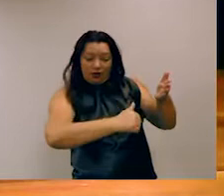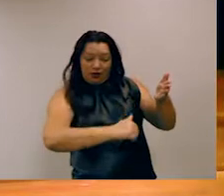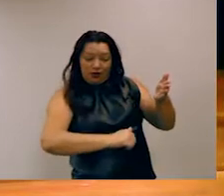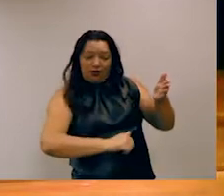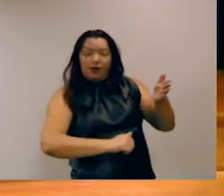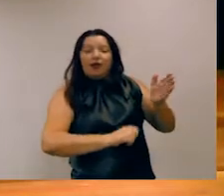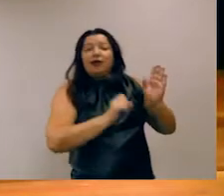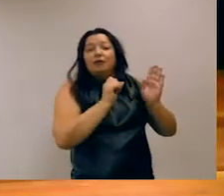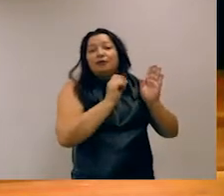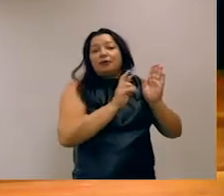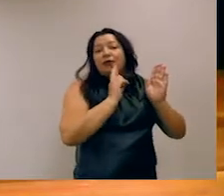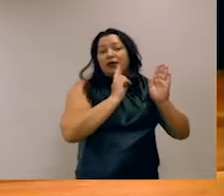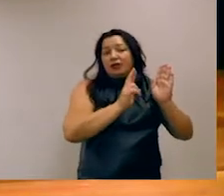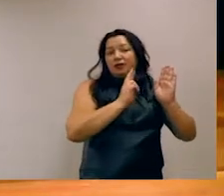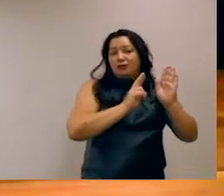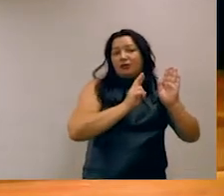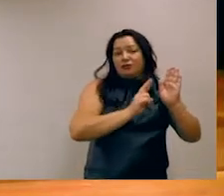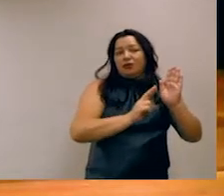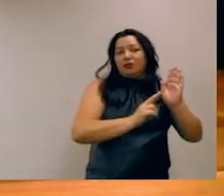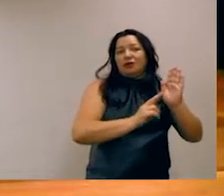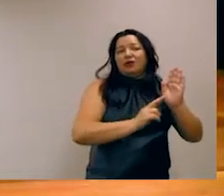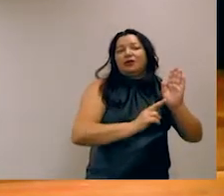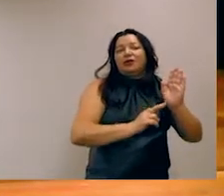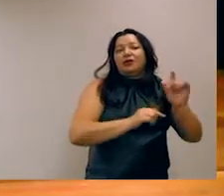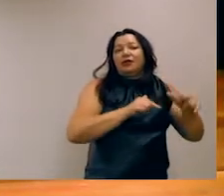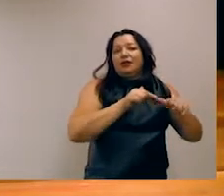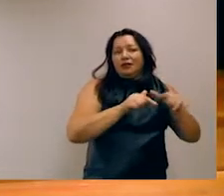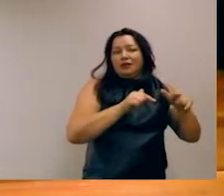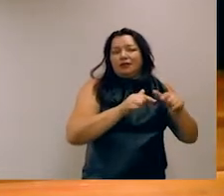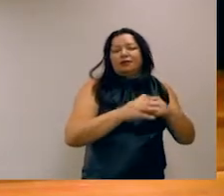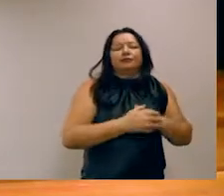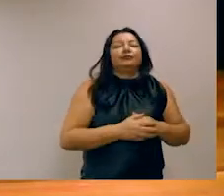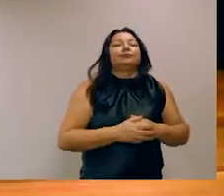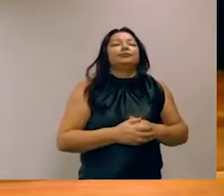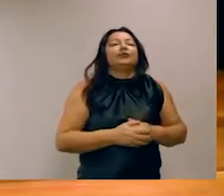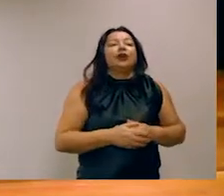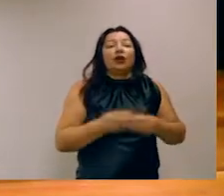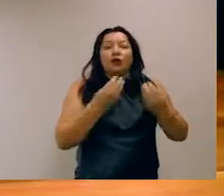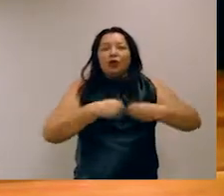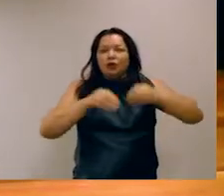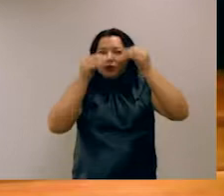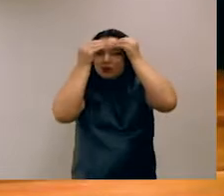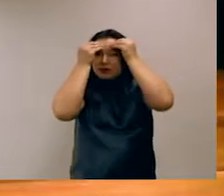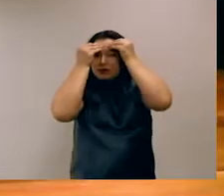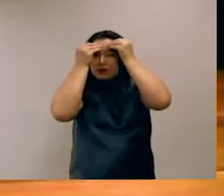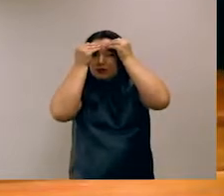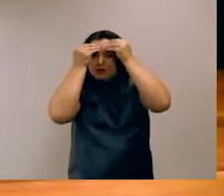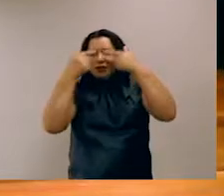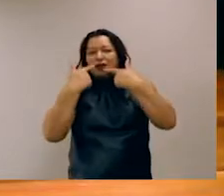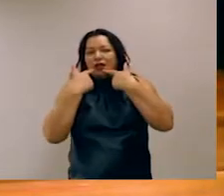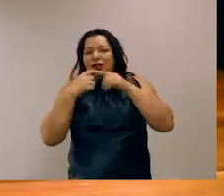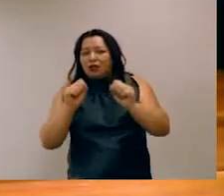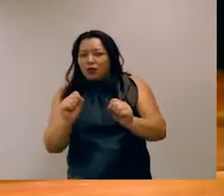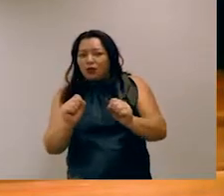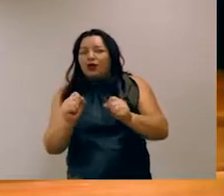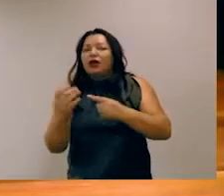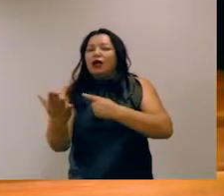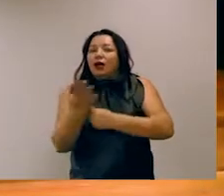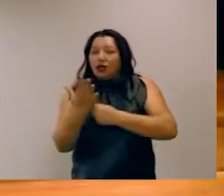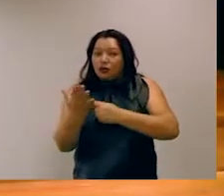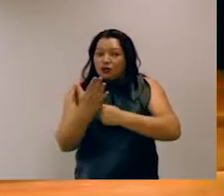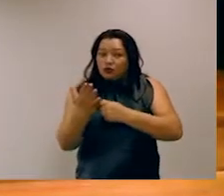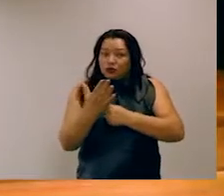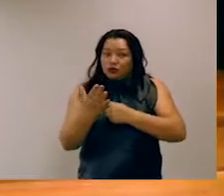E o que está sendo descoberto recentemente é que a compreensão da linguagem em si ela ajuda o desempenho em diversas